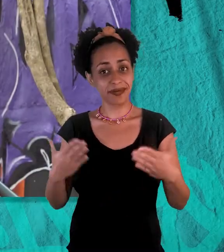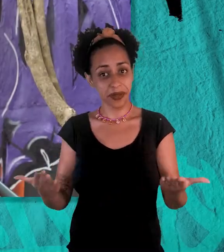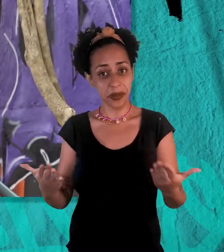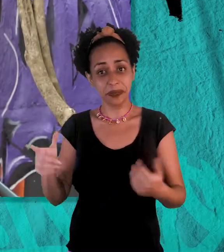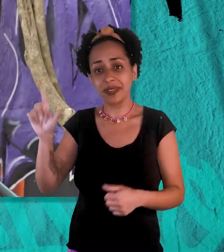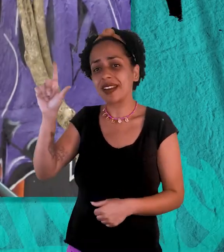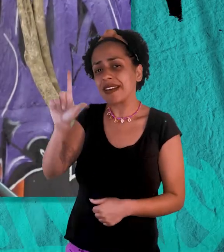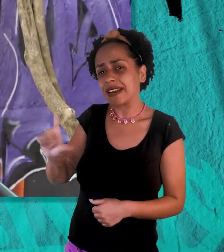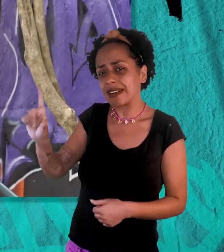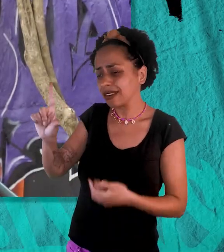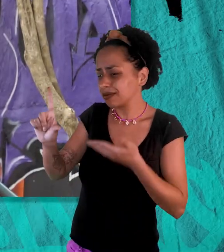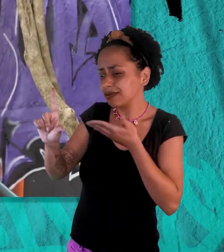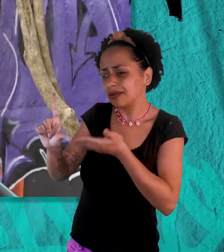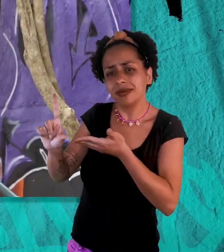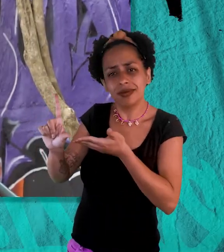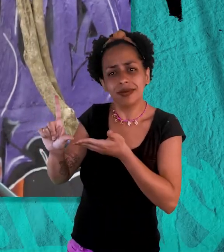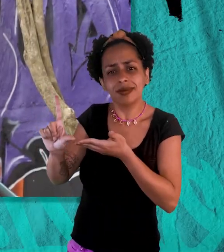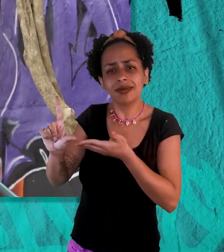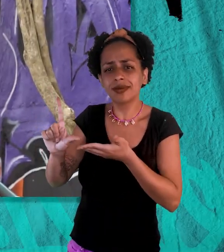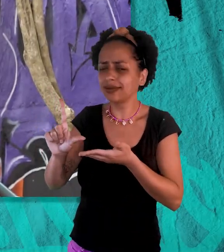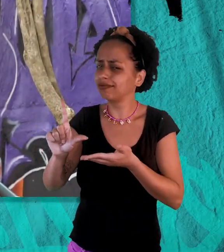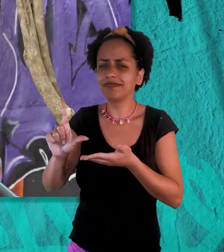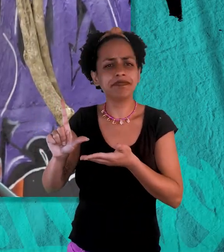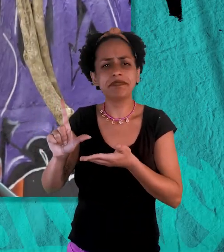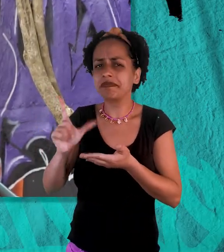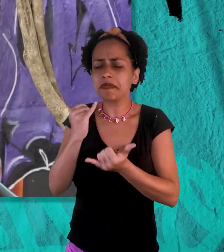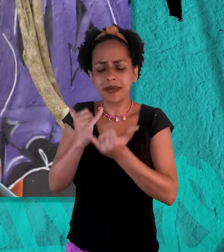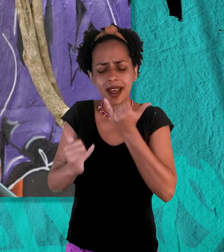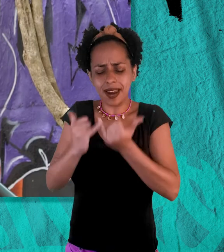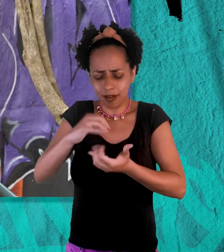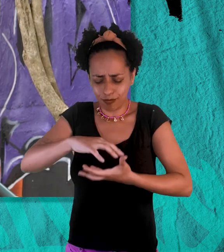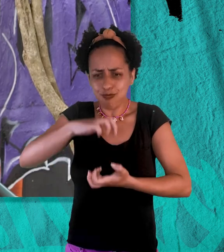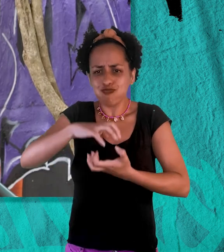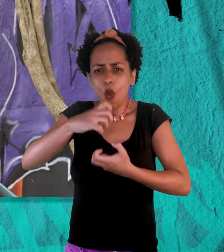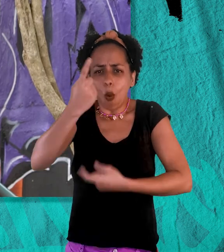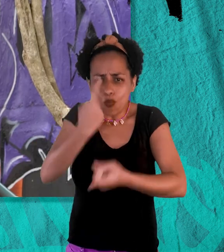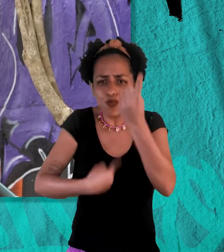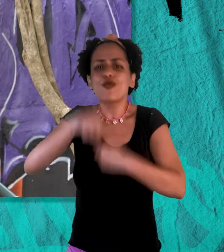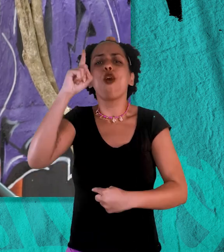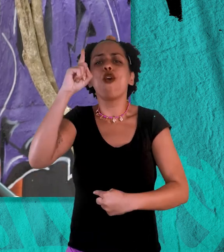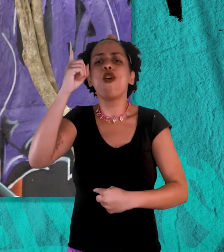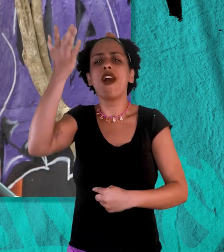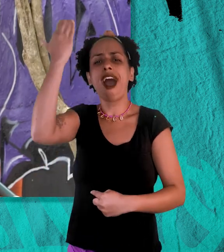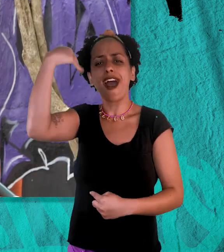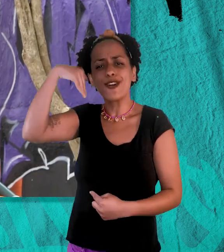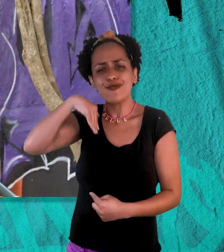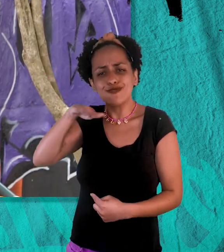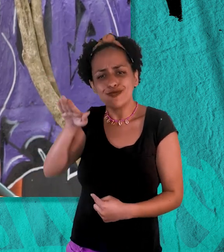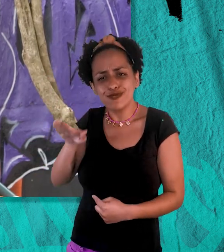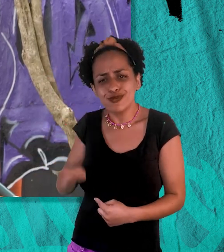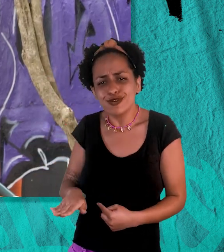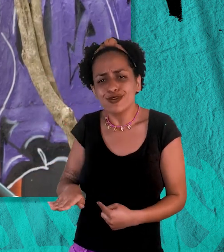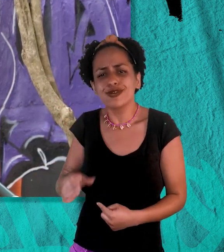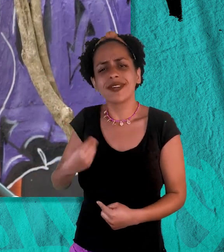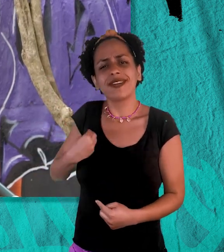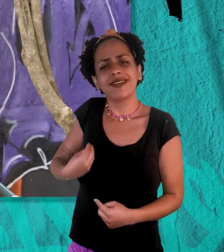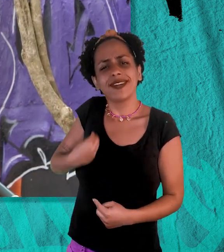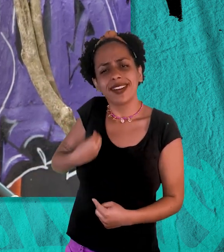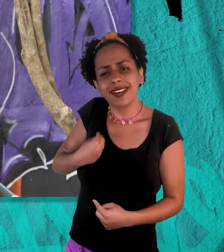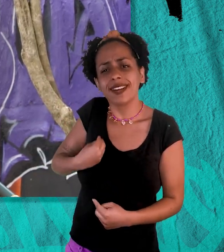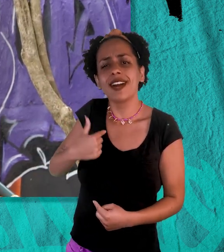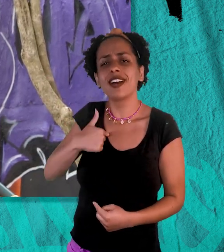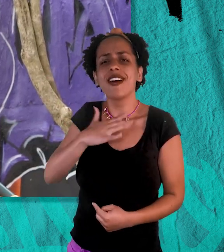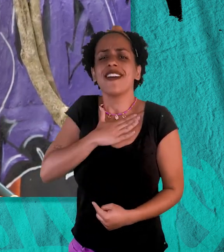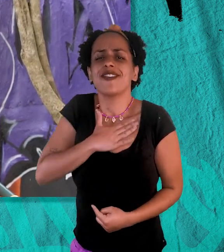Então, a literatura foi a mola propulsora de salvação na minha vida. Quando eu era menina, eu